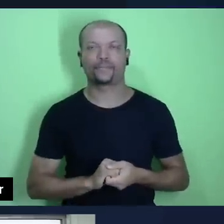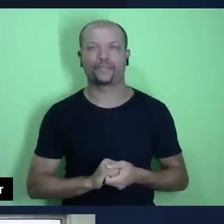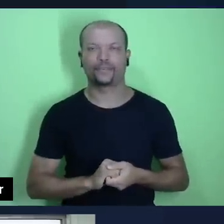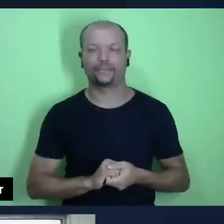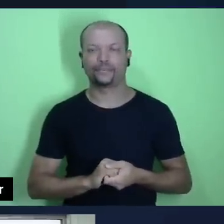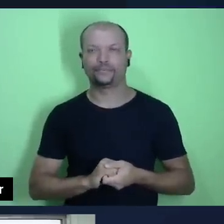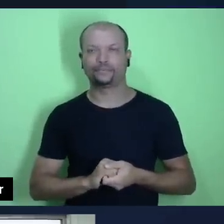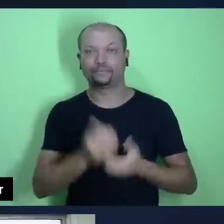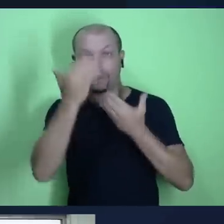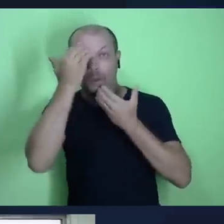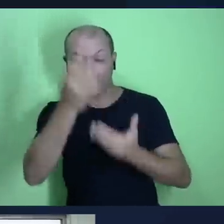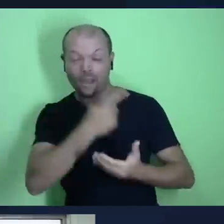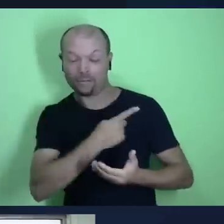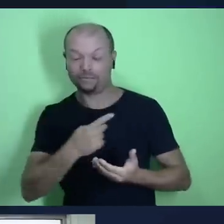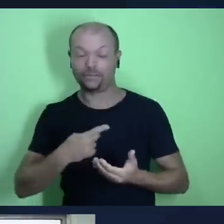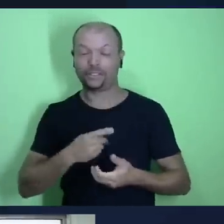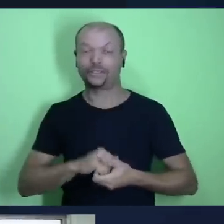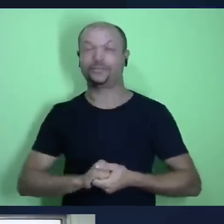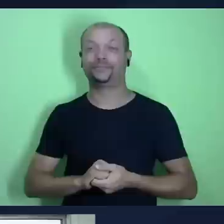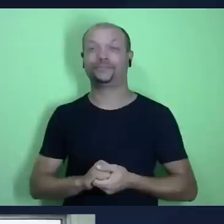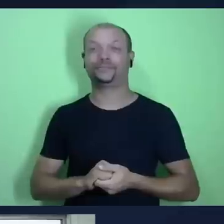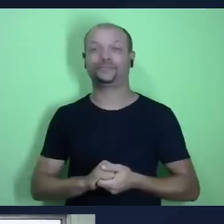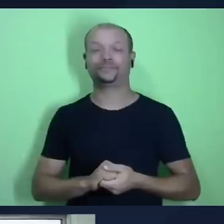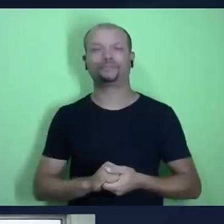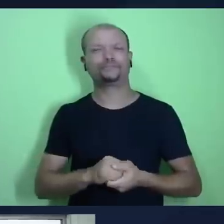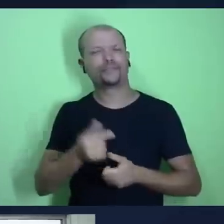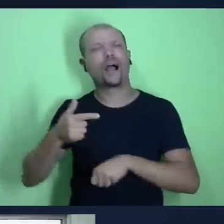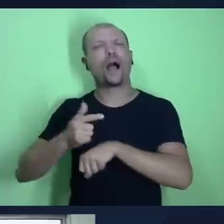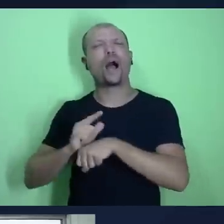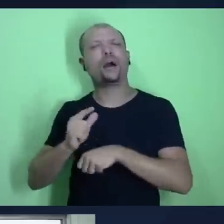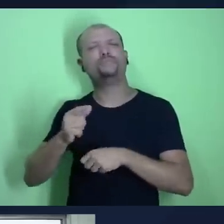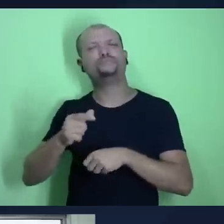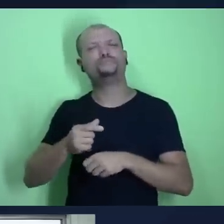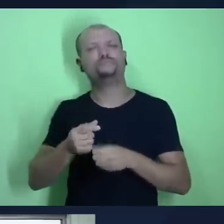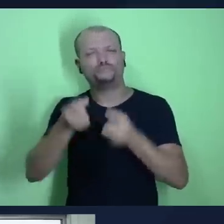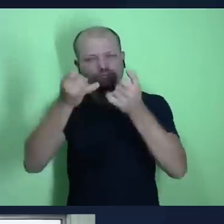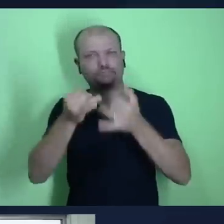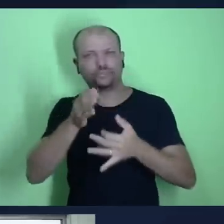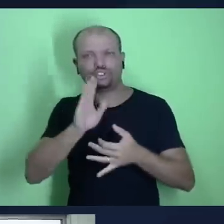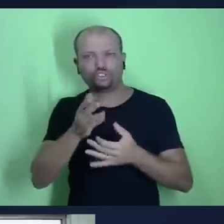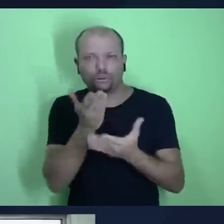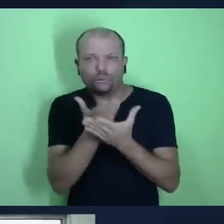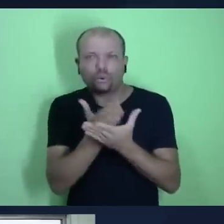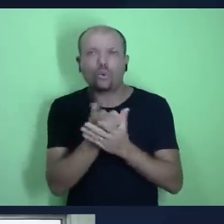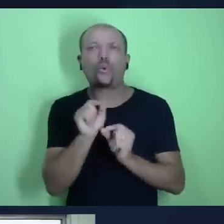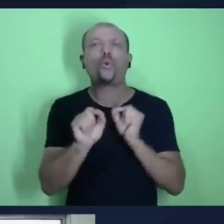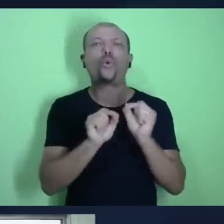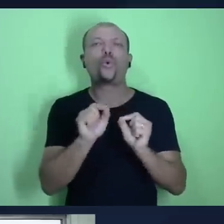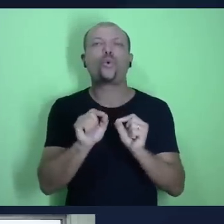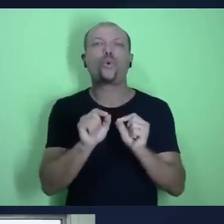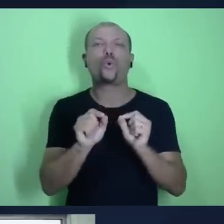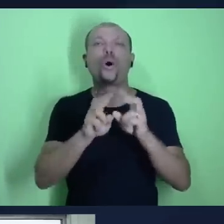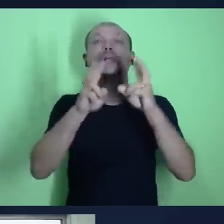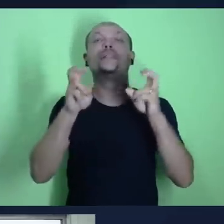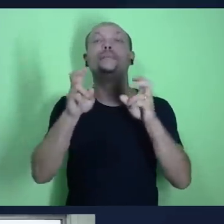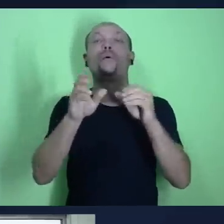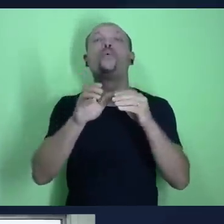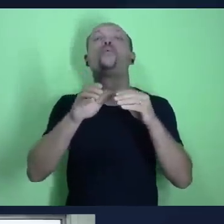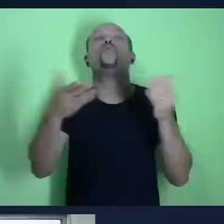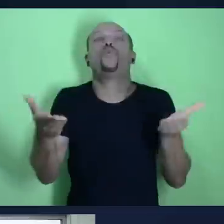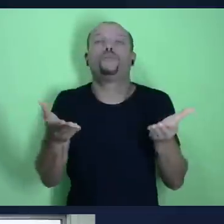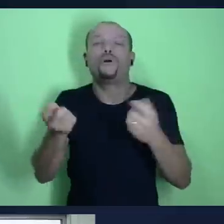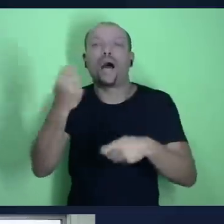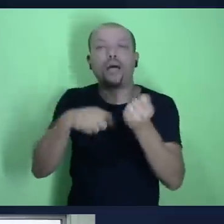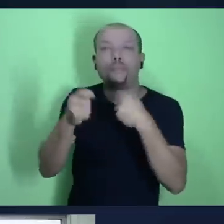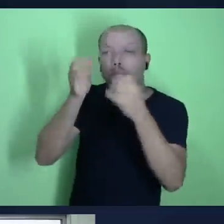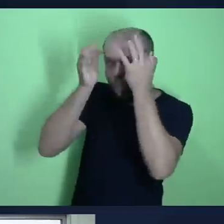Obrigado, pastor Esinaldo. Como eu disse no começo dessa semana, nós iremos estudar dentro do grande tema de administradores